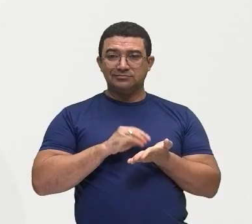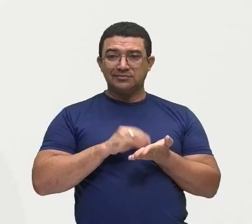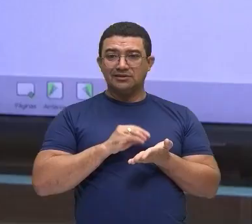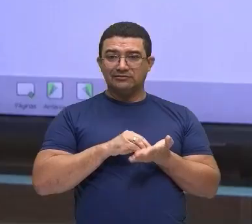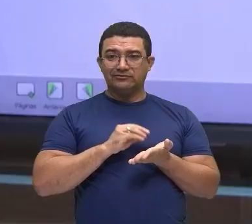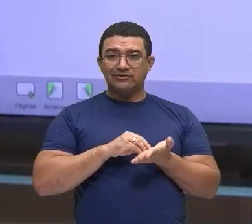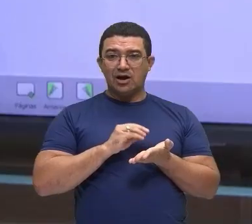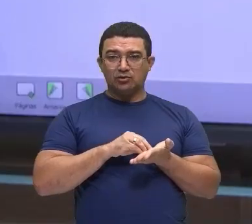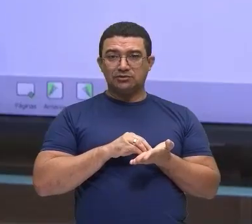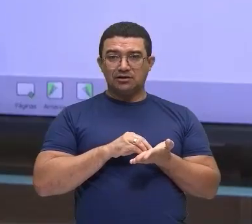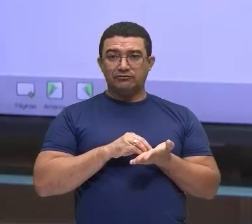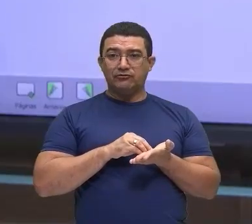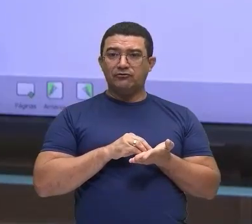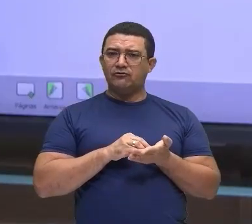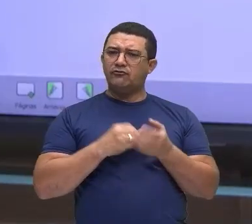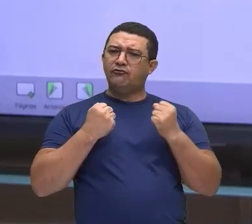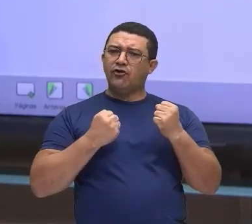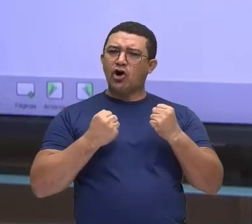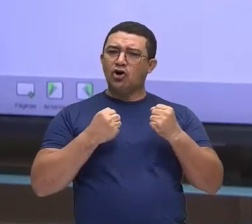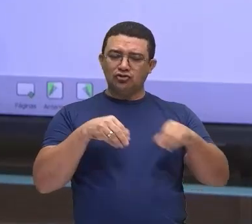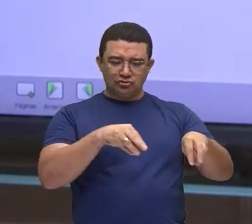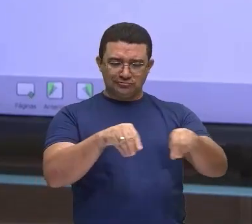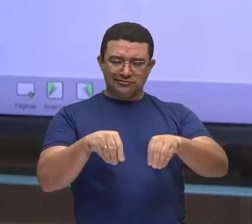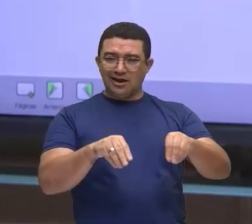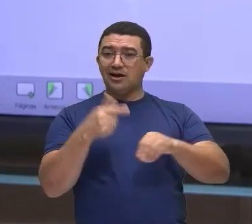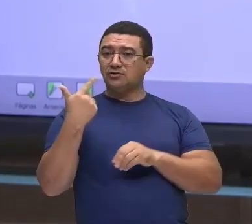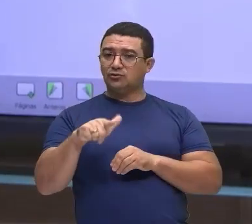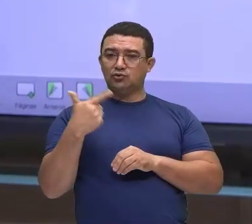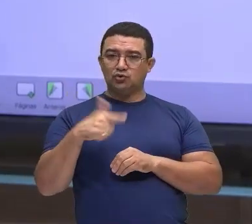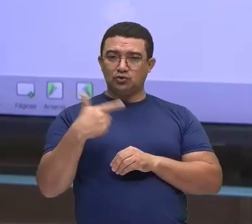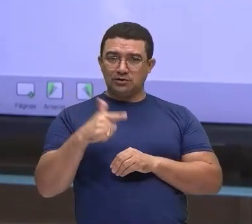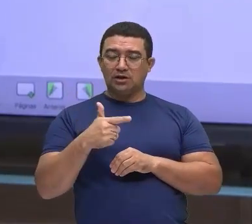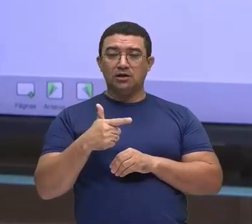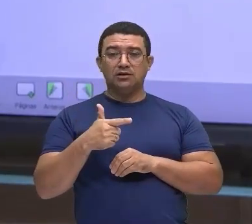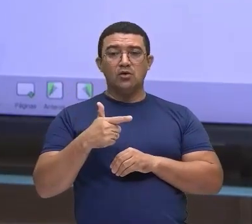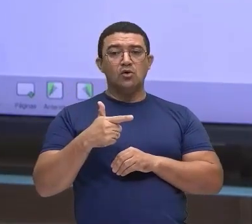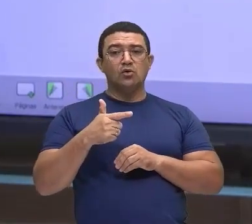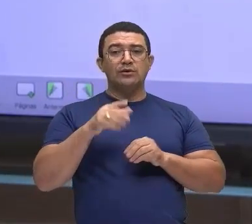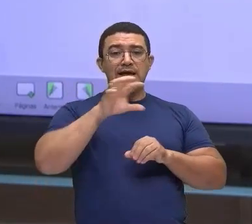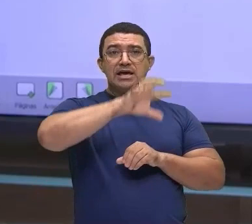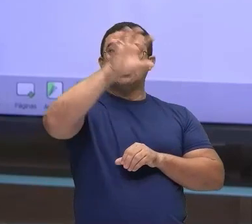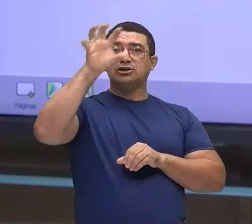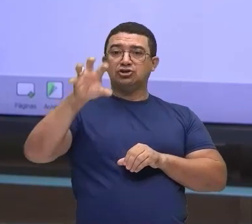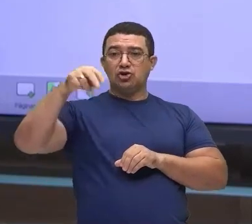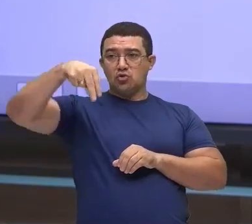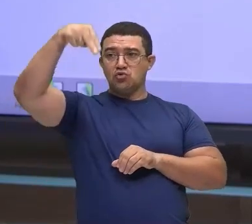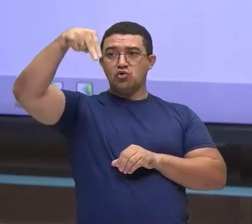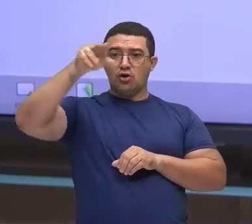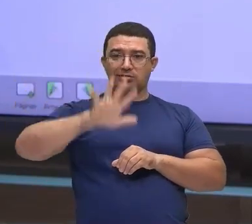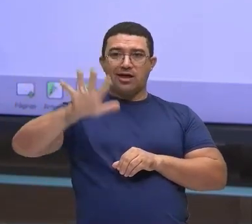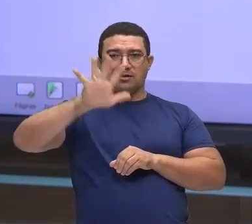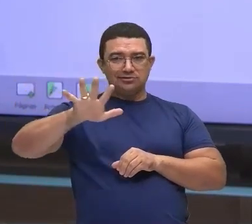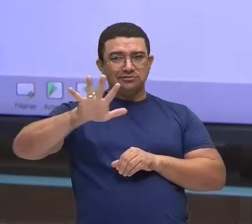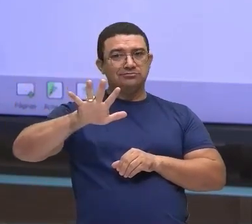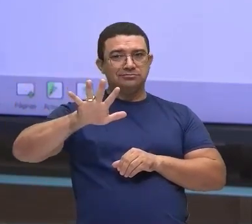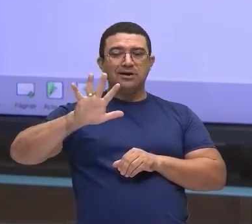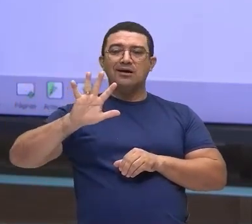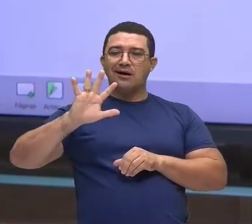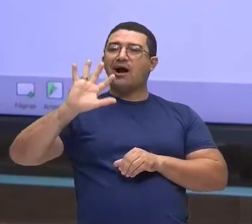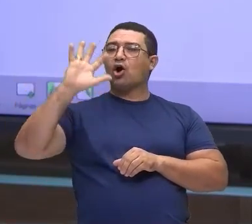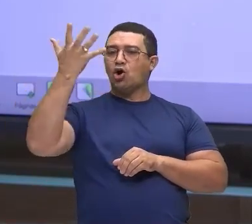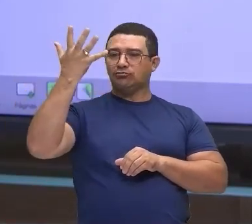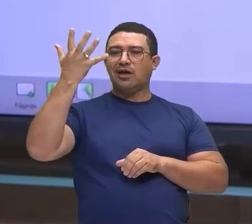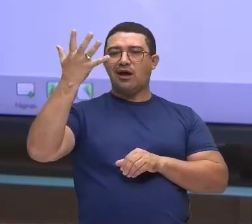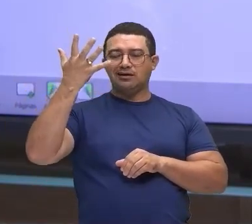solo. E a gente vai observar isso muito na região nordeste, devido a vários fatores, né? A localização,